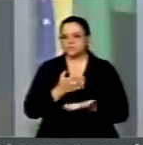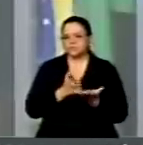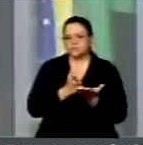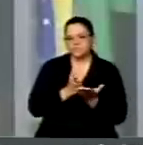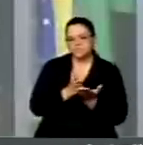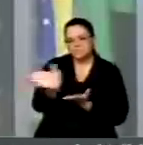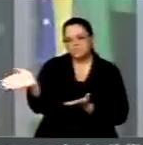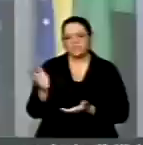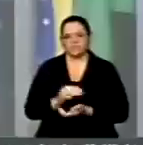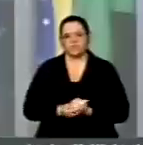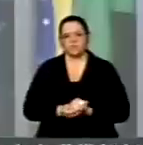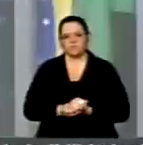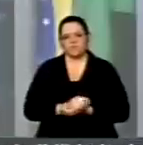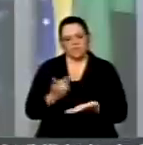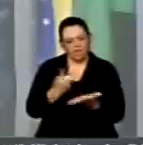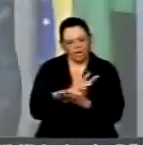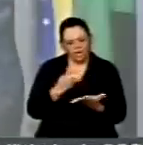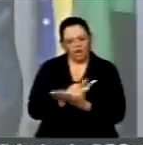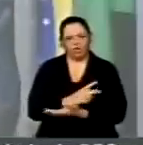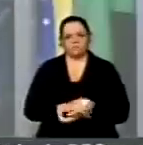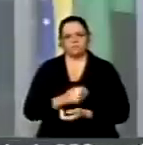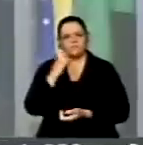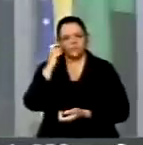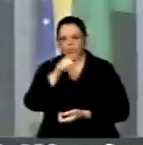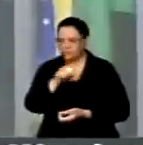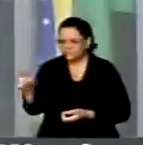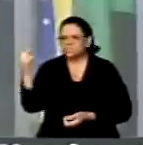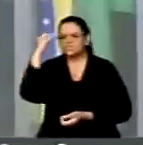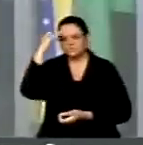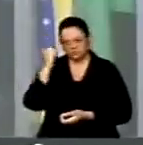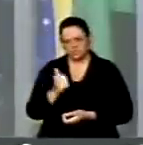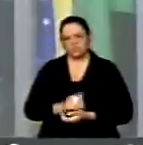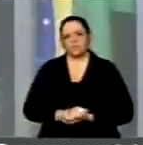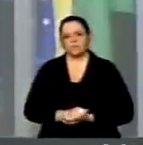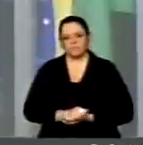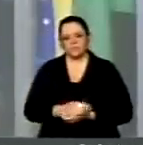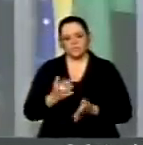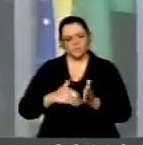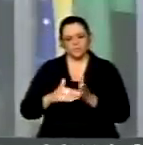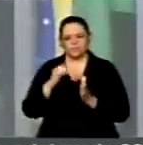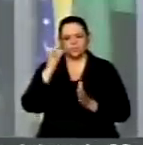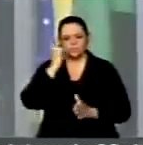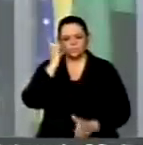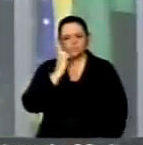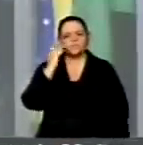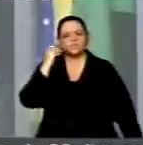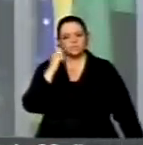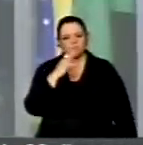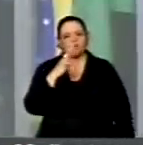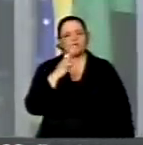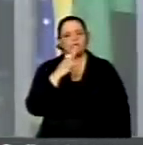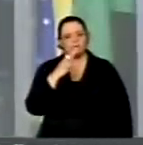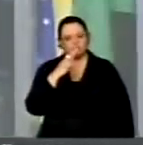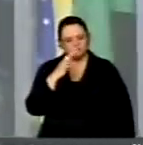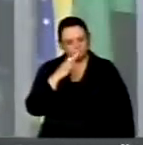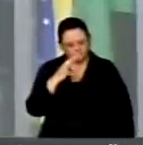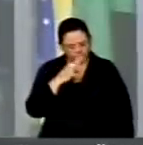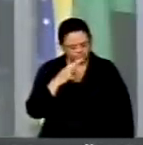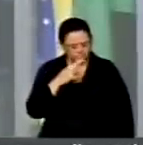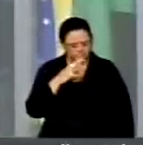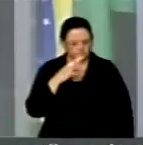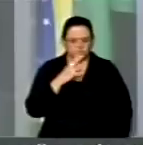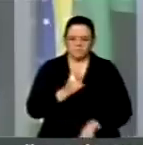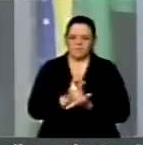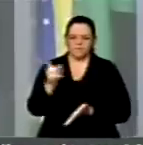isso não se sustenta, que isso é uma vergonha. Todos nós aqui, e acredito que, inclusive, aqueles que